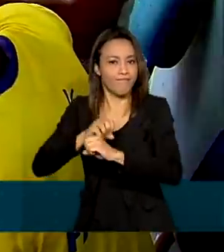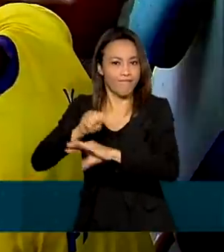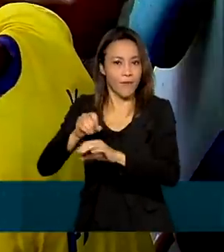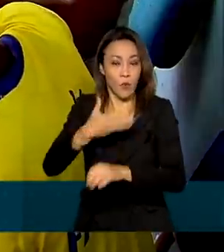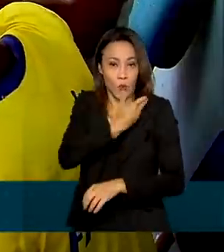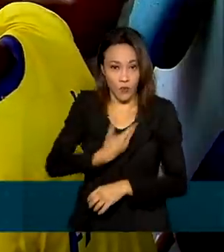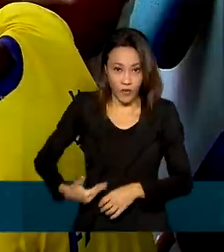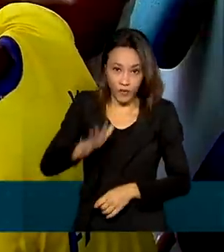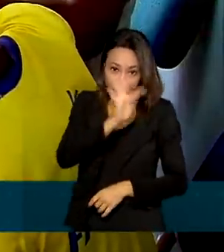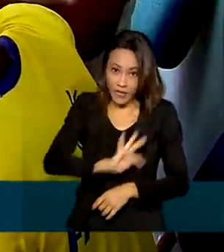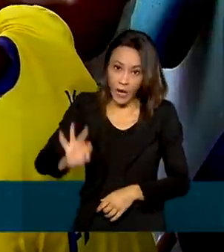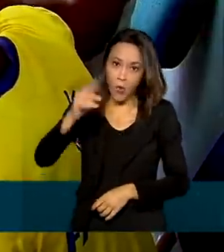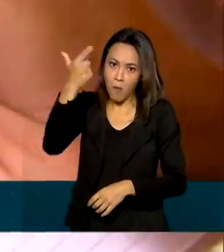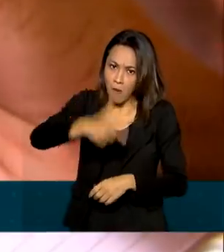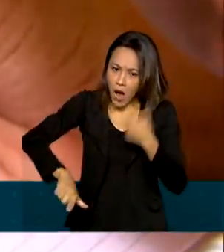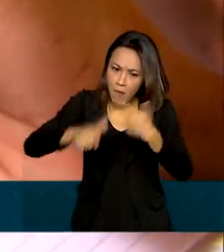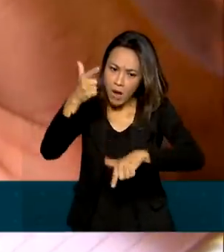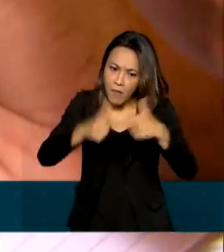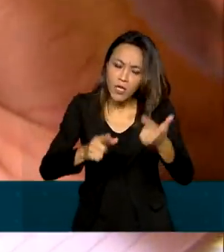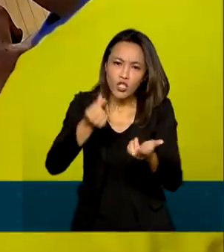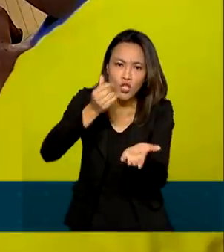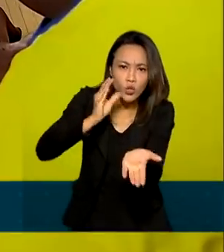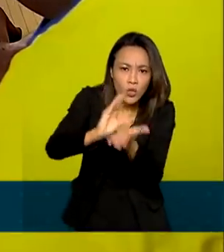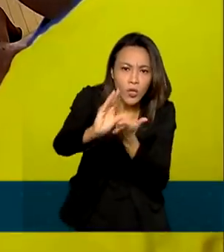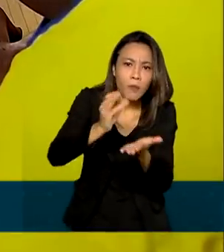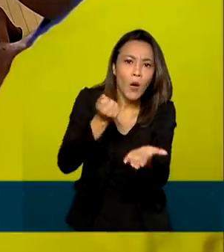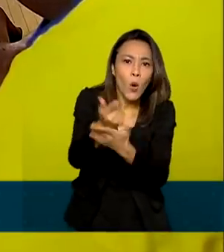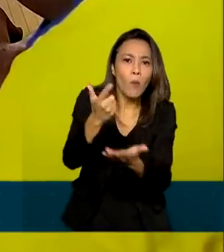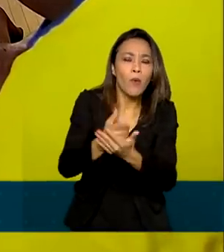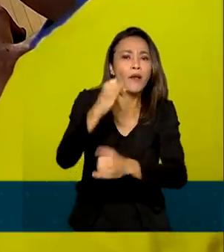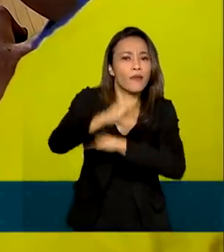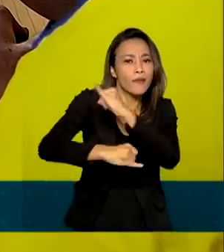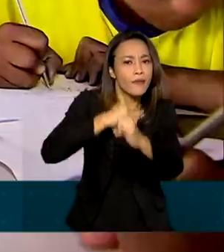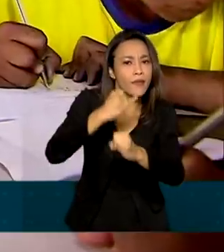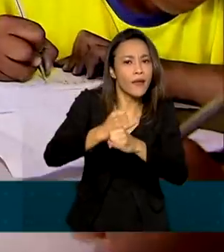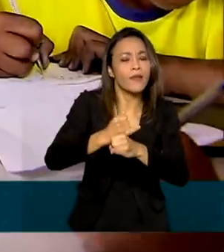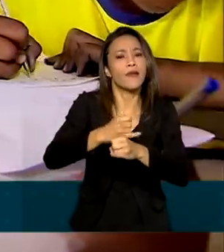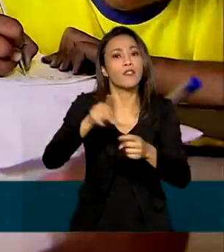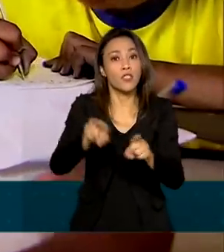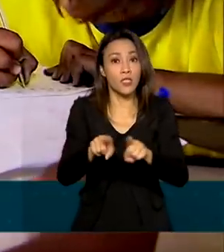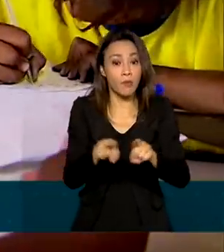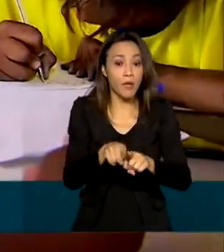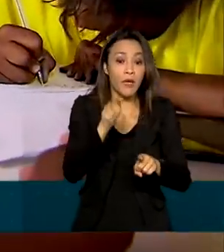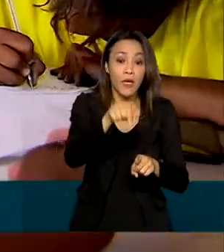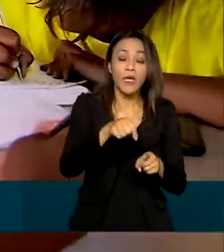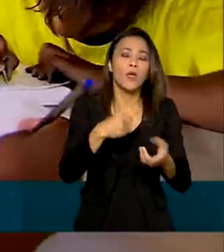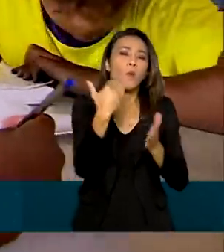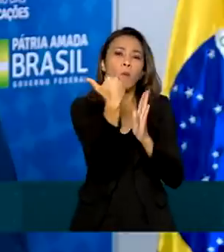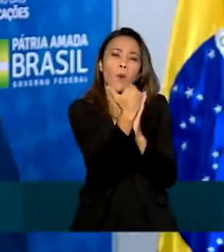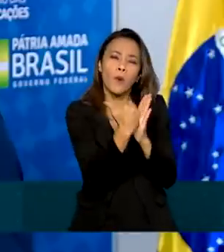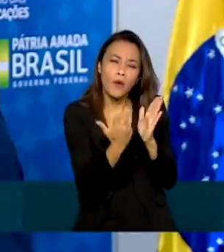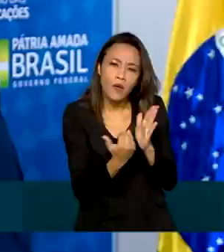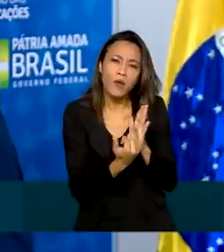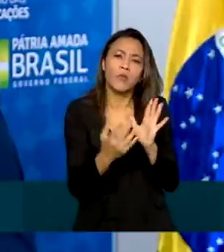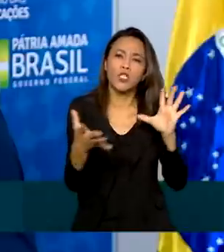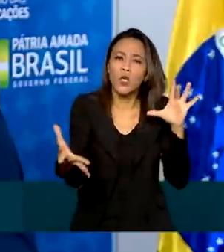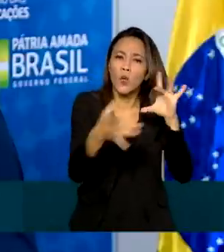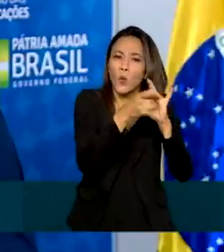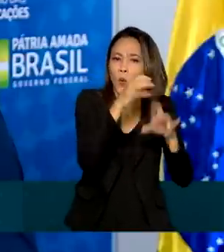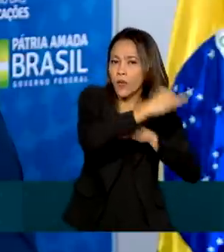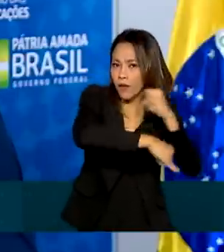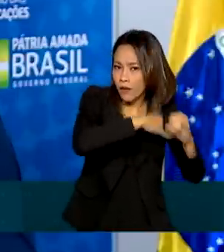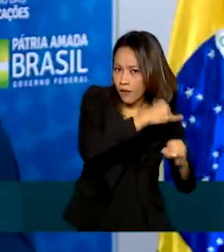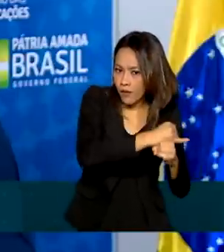investimentos em compra de dados de internet e promoveu o programa de conectividade para escolas rurais. Essas escolas